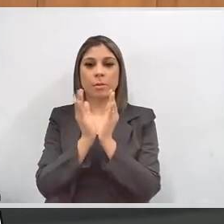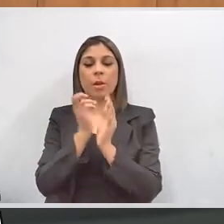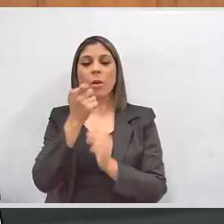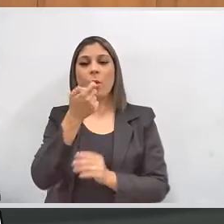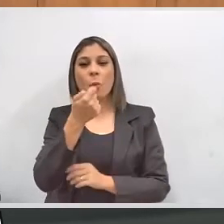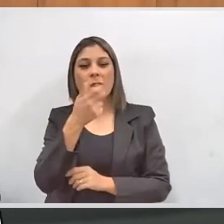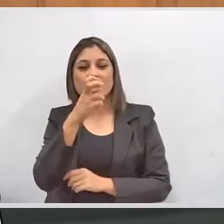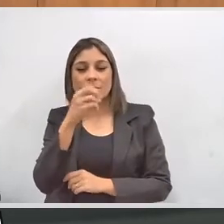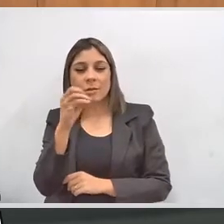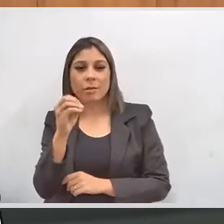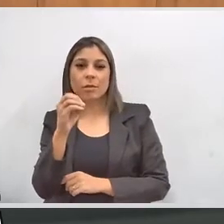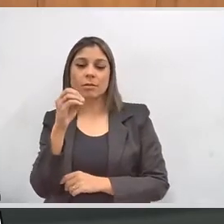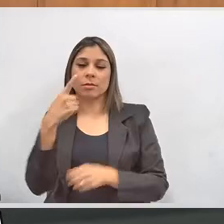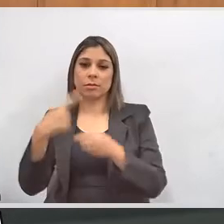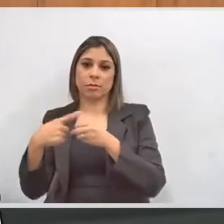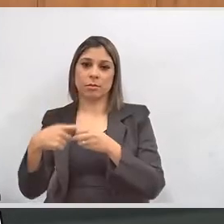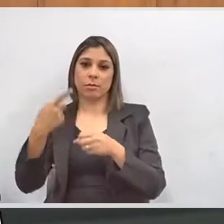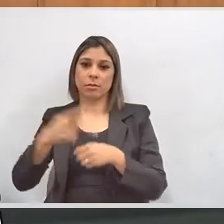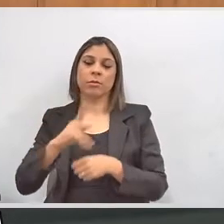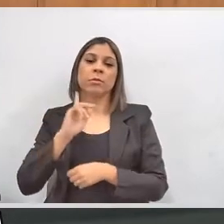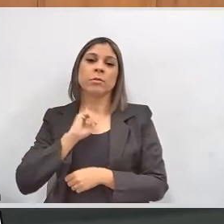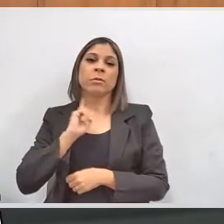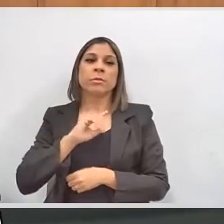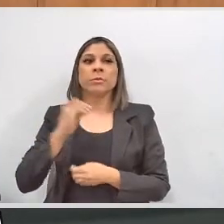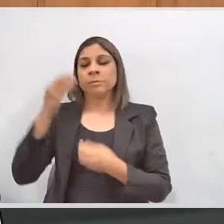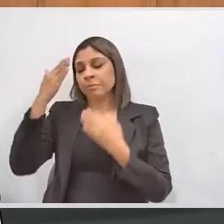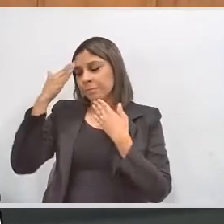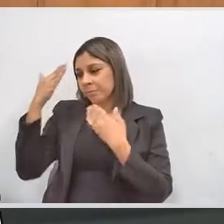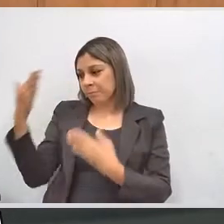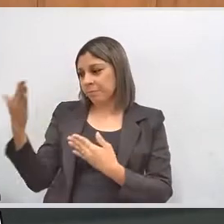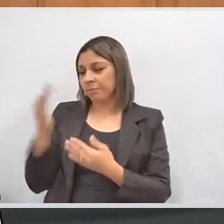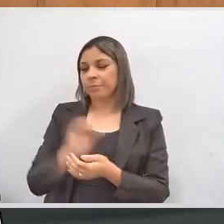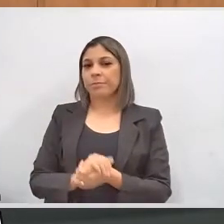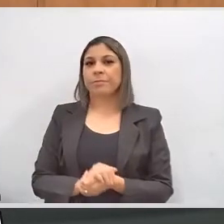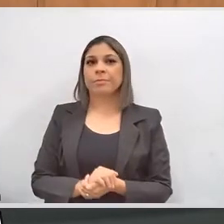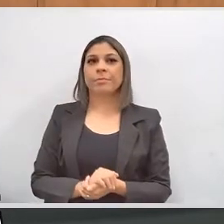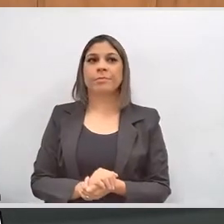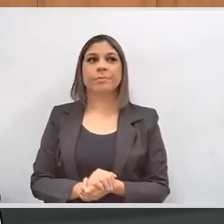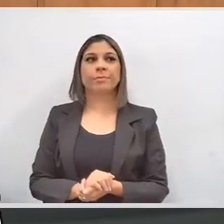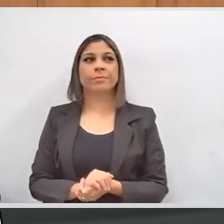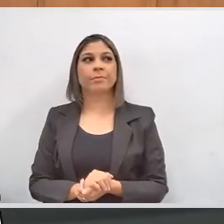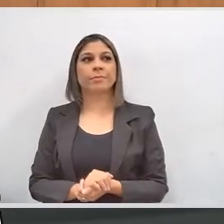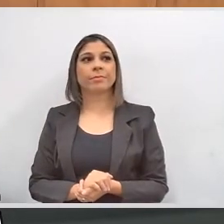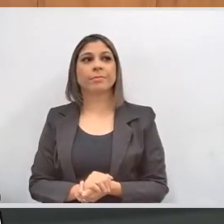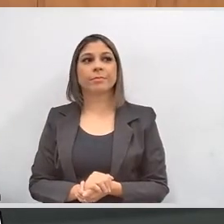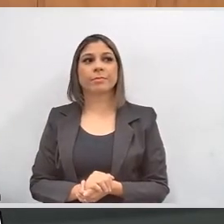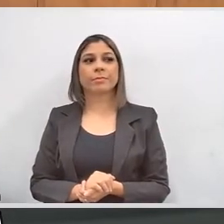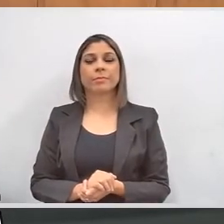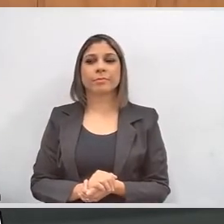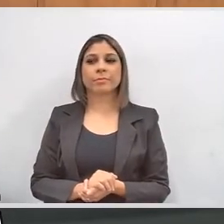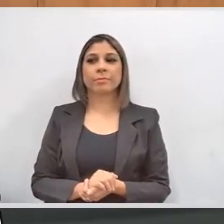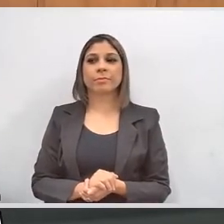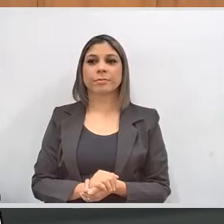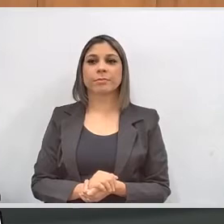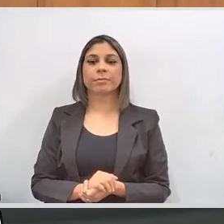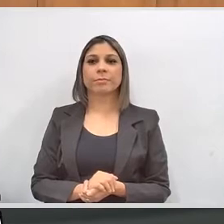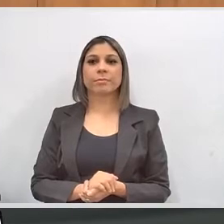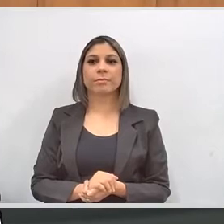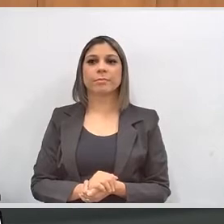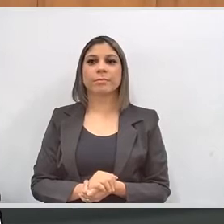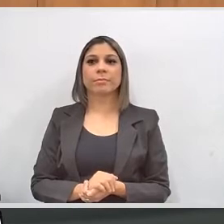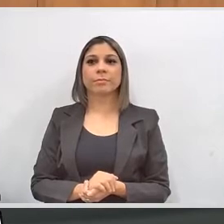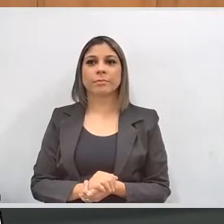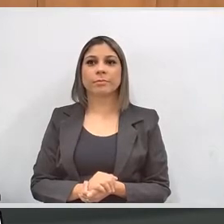em quase 500 municípios no nosso estado. Agradeço ao senhor. Presidente, muito obrigado pela presença. Obrigado.